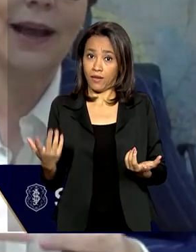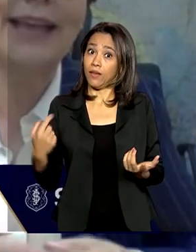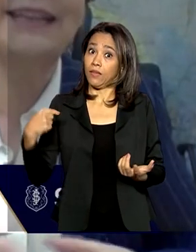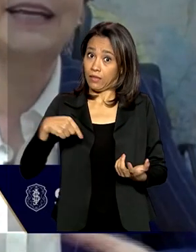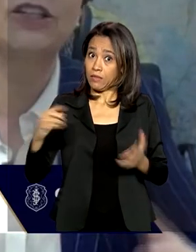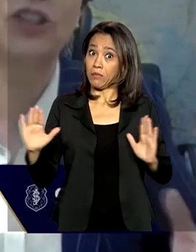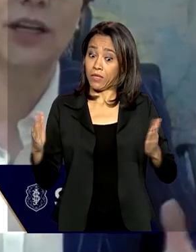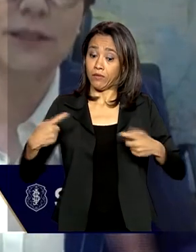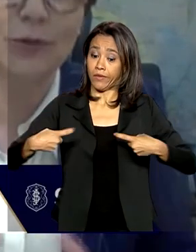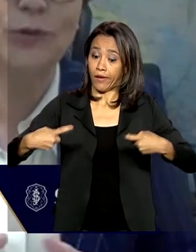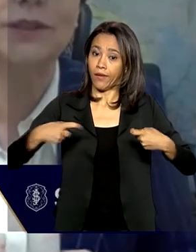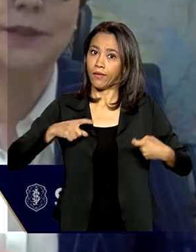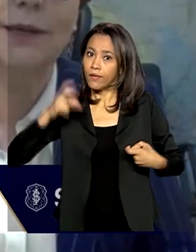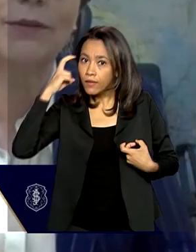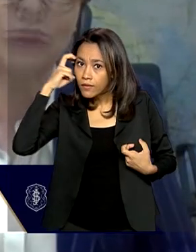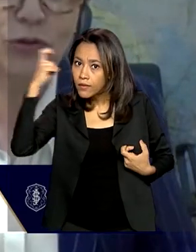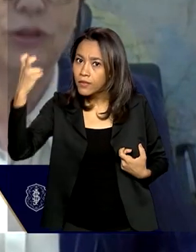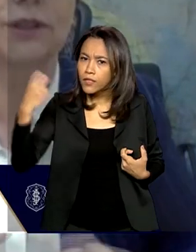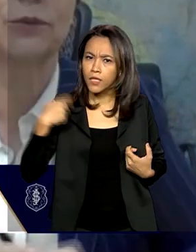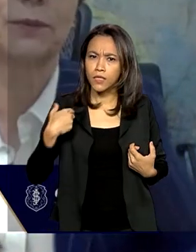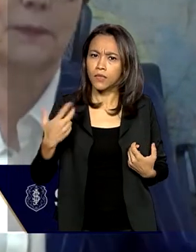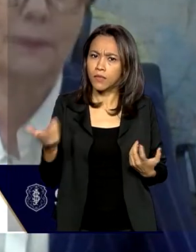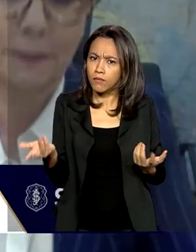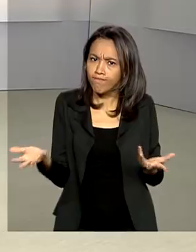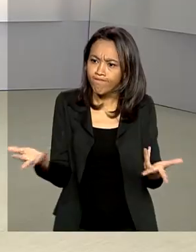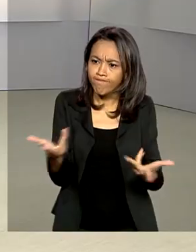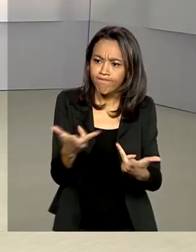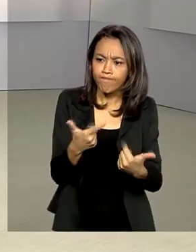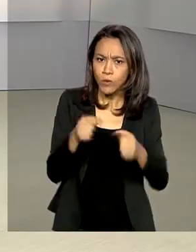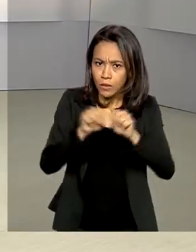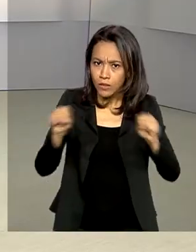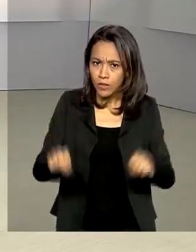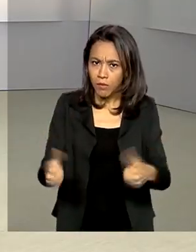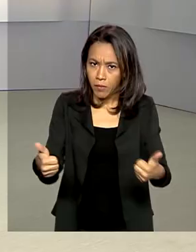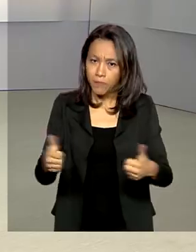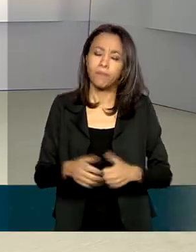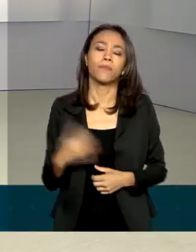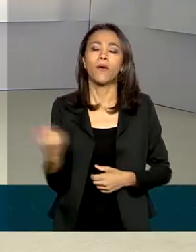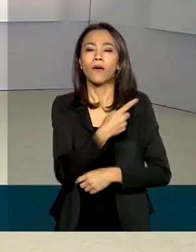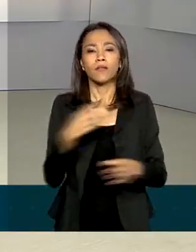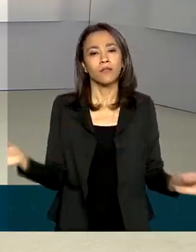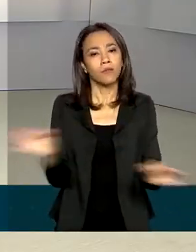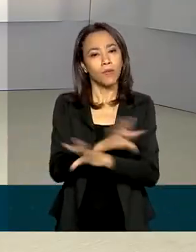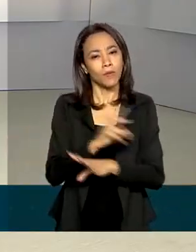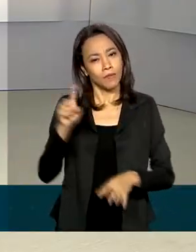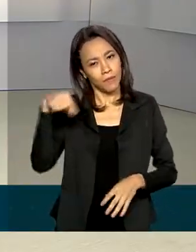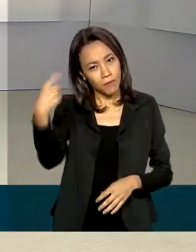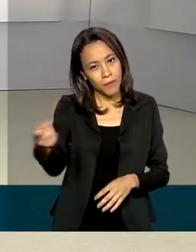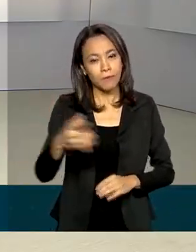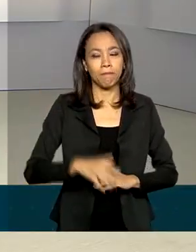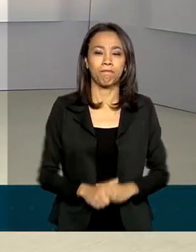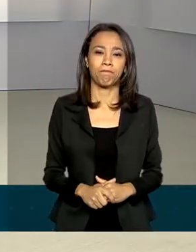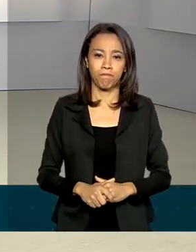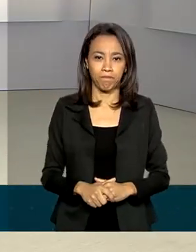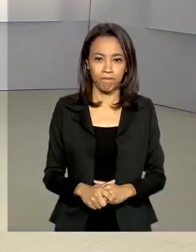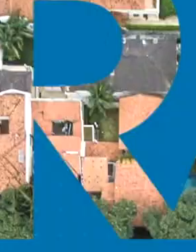aí a inteligência do sistema funcionando. A gente fica por aqui. Até a próxima edição.